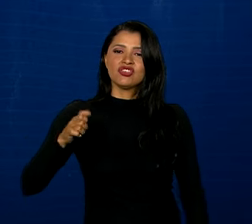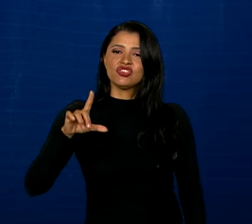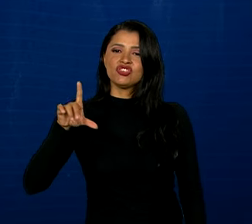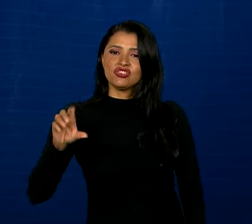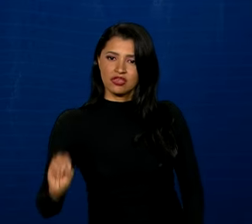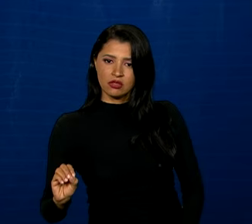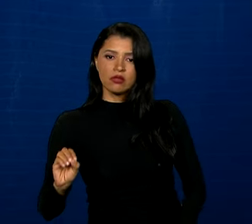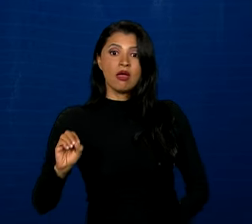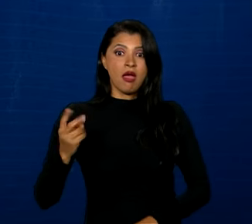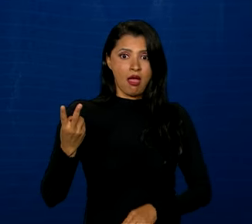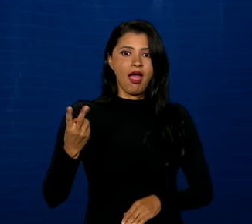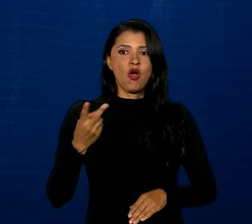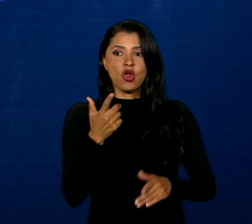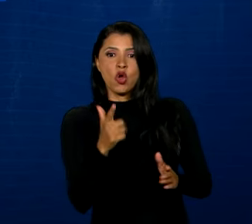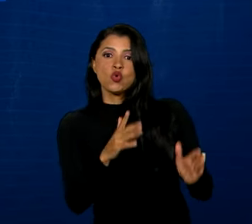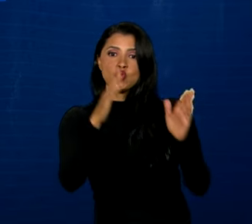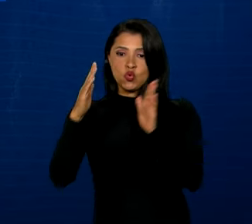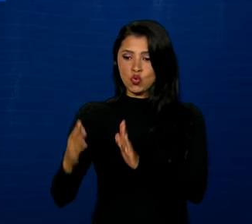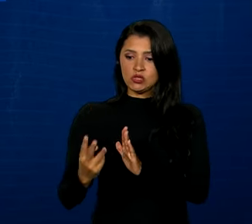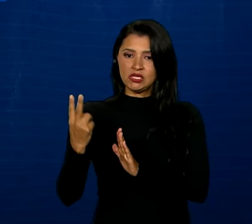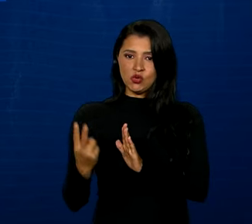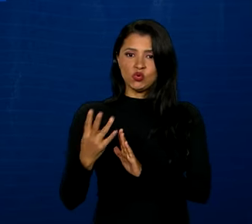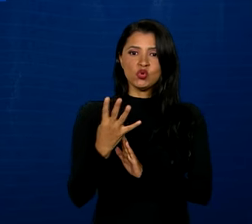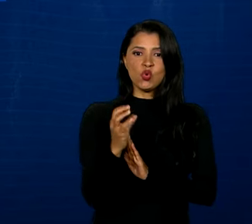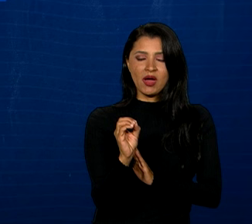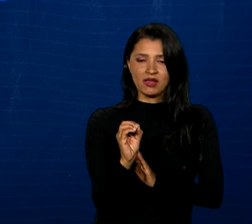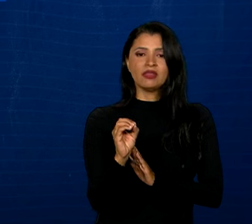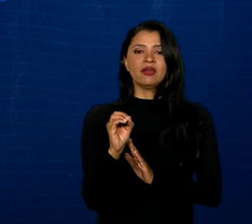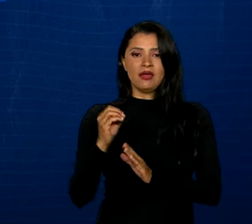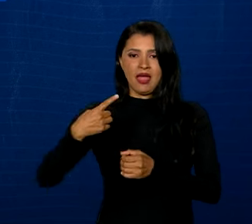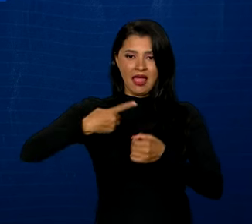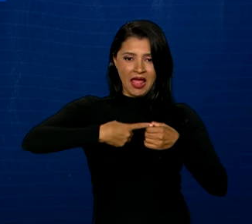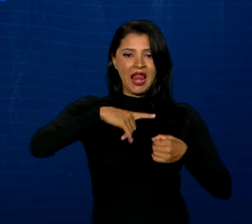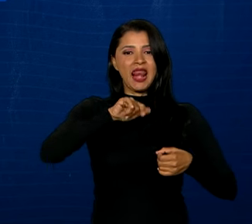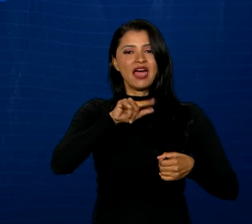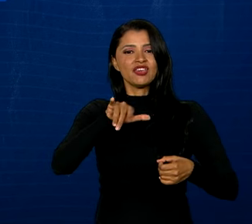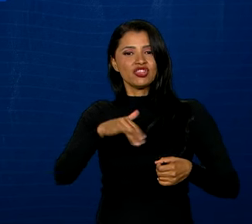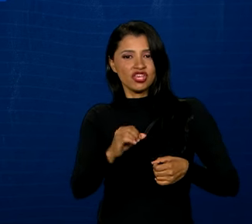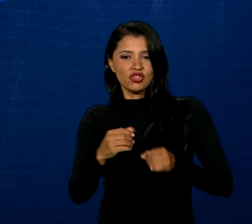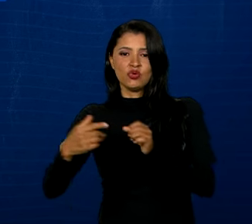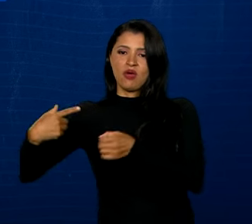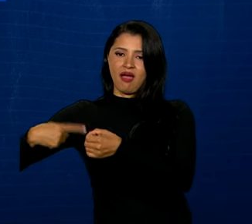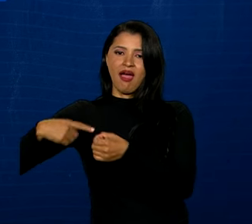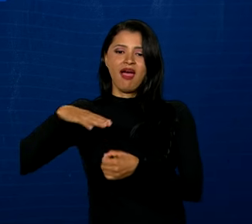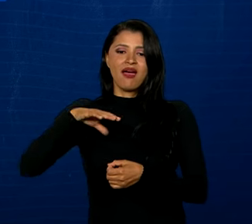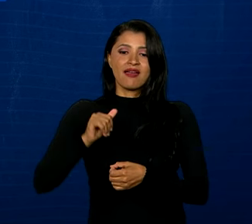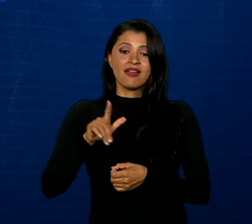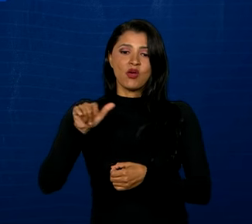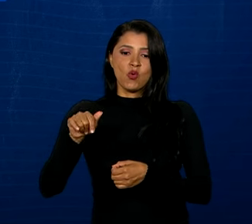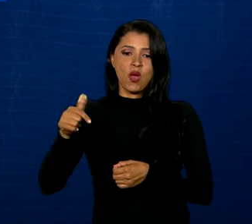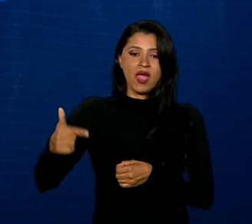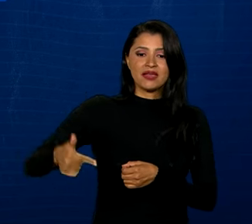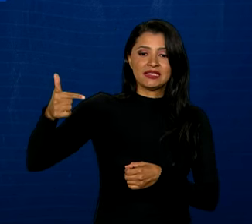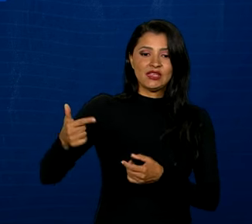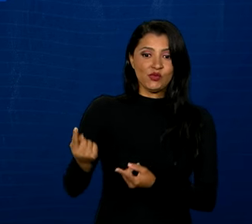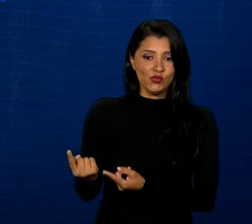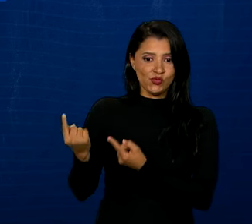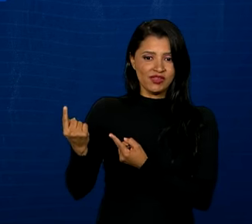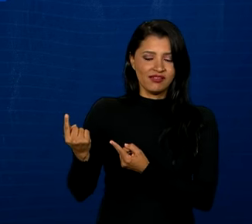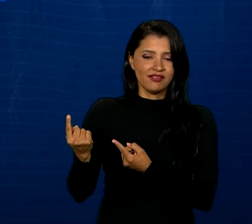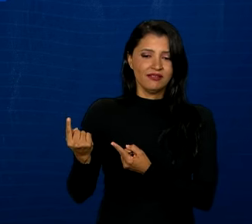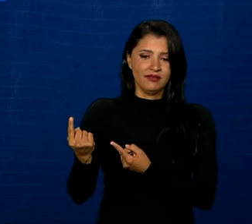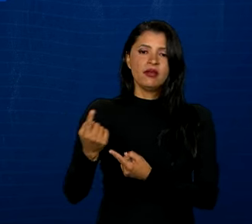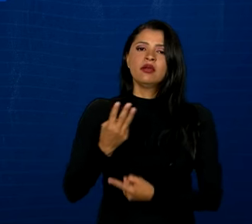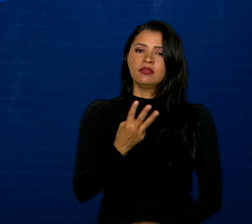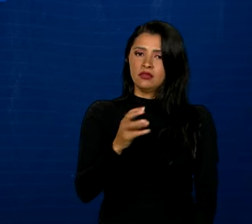segundo trecho de 40 quilômetros de Lagedo a Garanhuns será a próxima etapa. 300